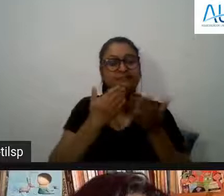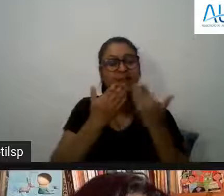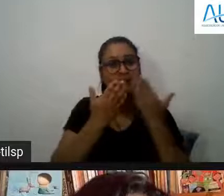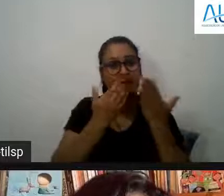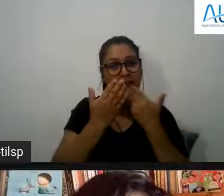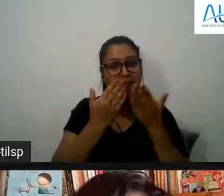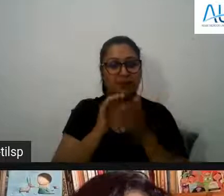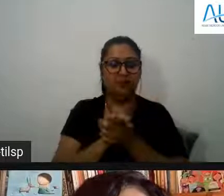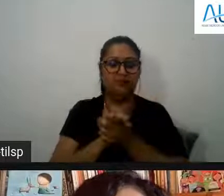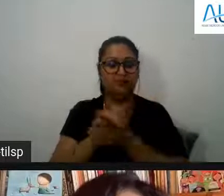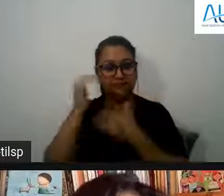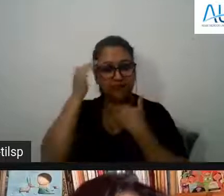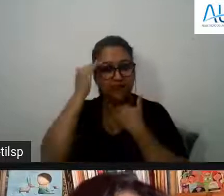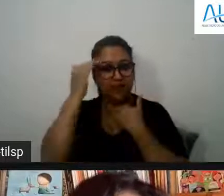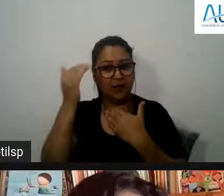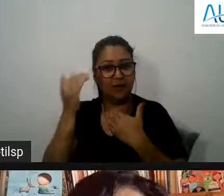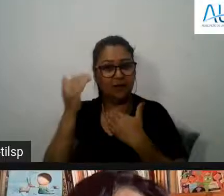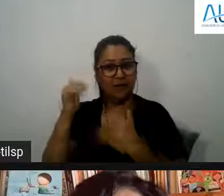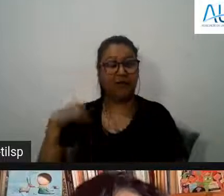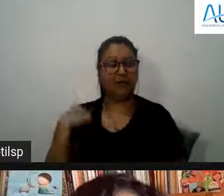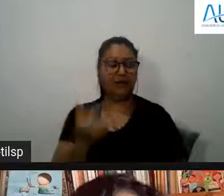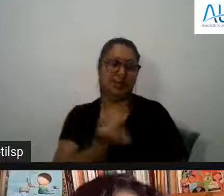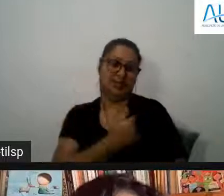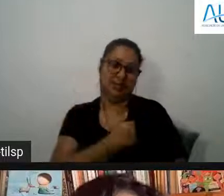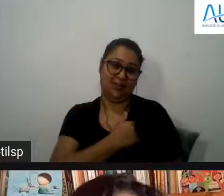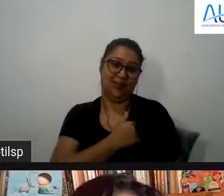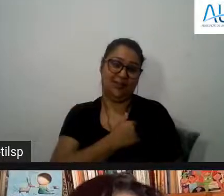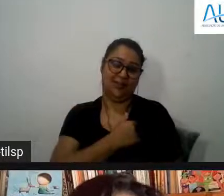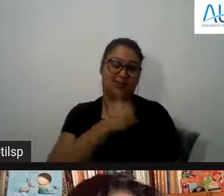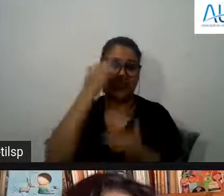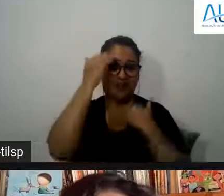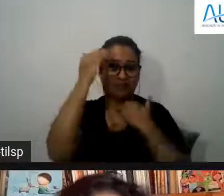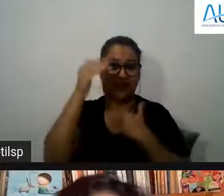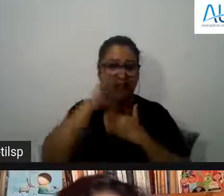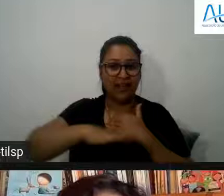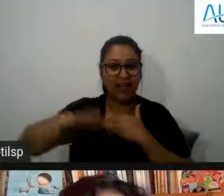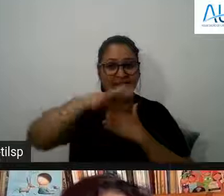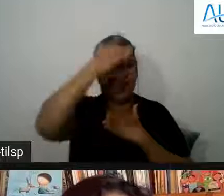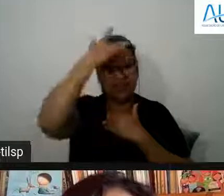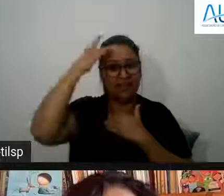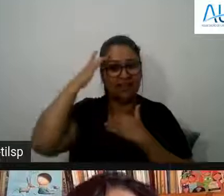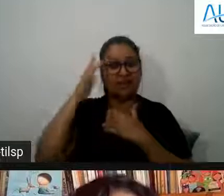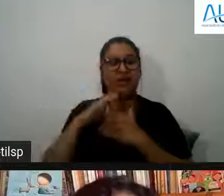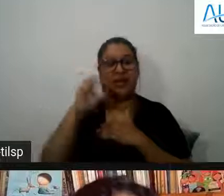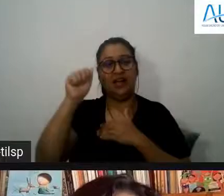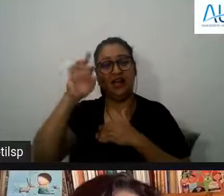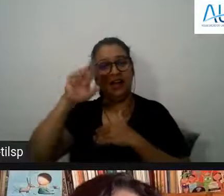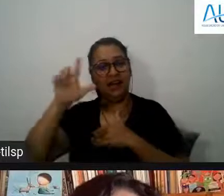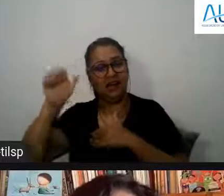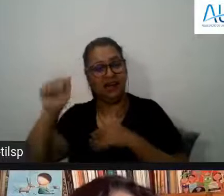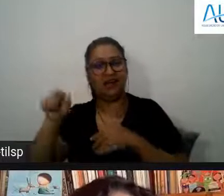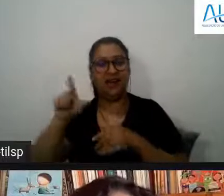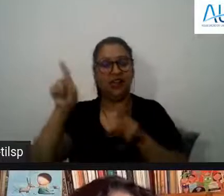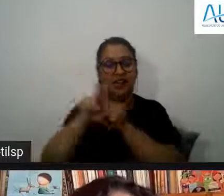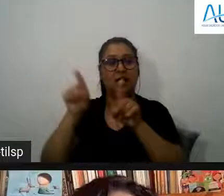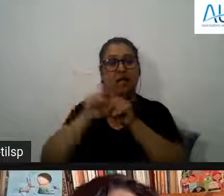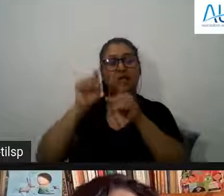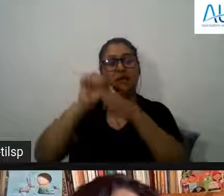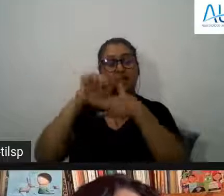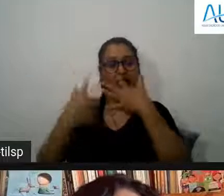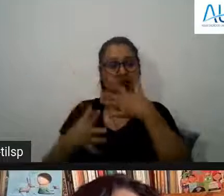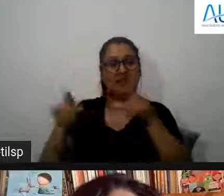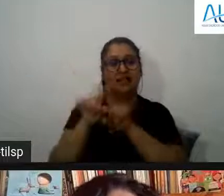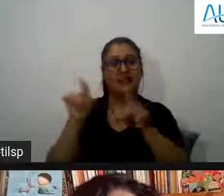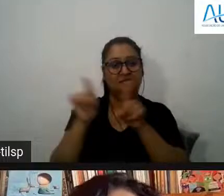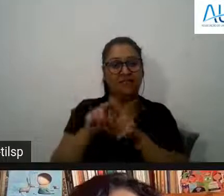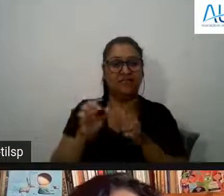Obrigada a nós foi um gosto obrigado a toda a gente que participou obrigado a Cávola obrigado aos tradutores obrigado a Lília